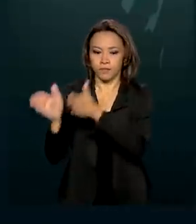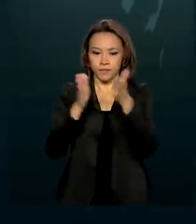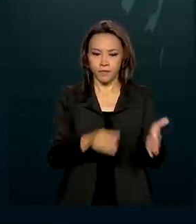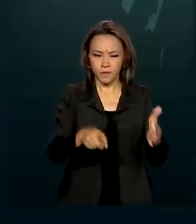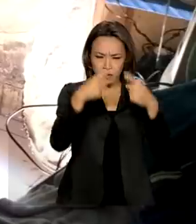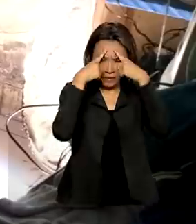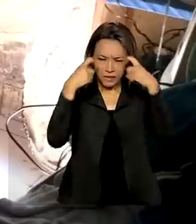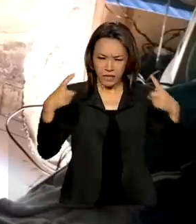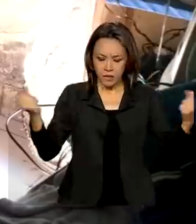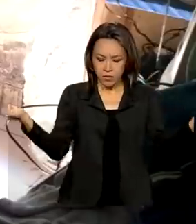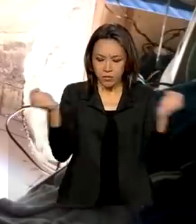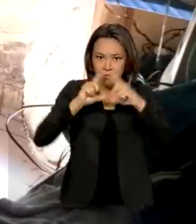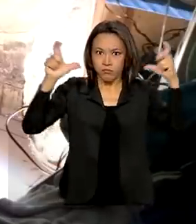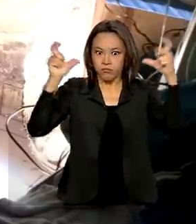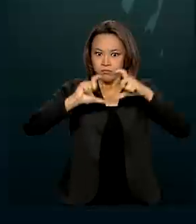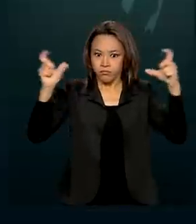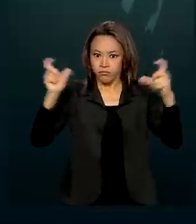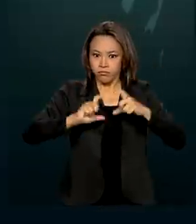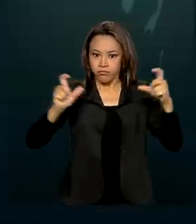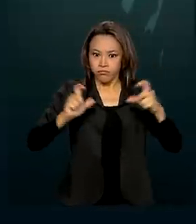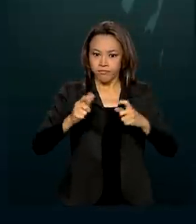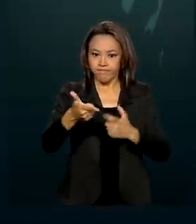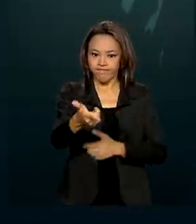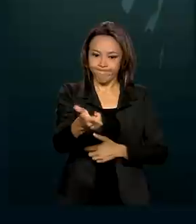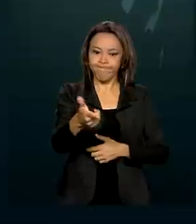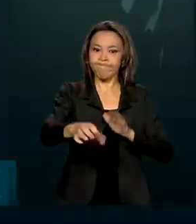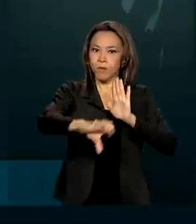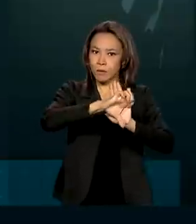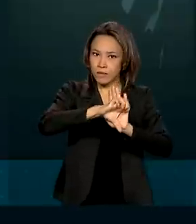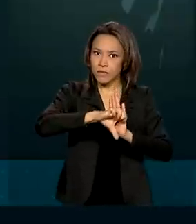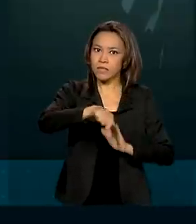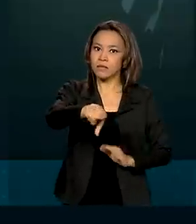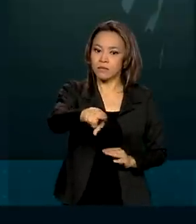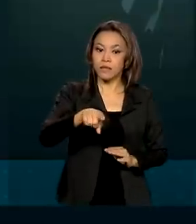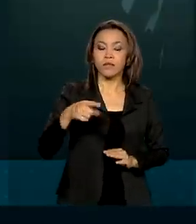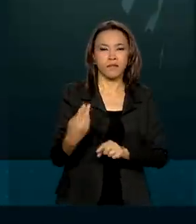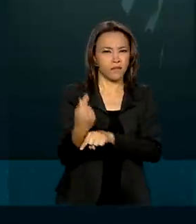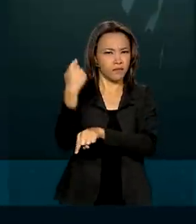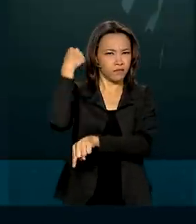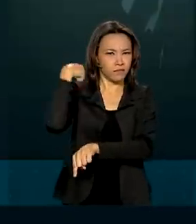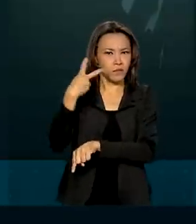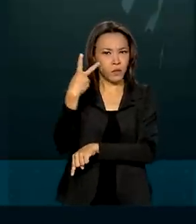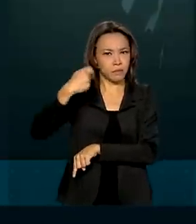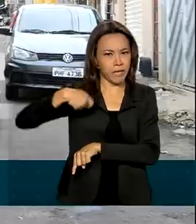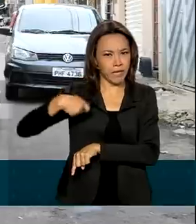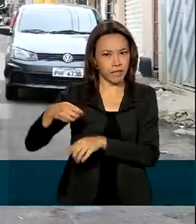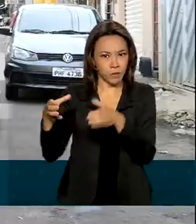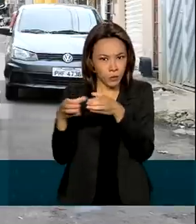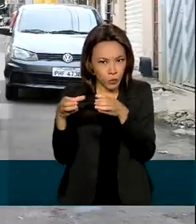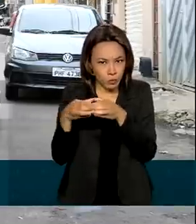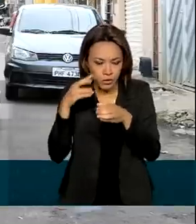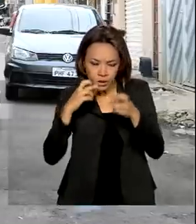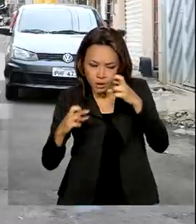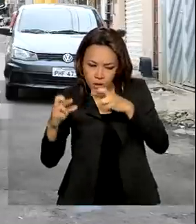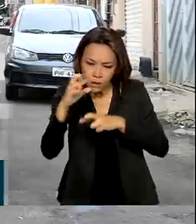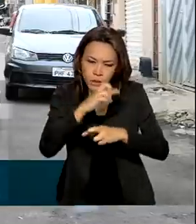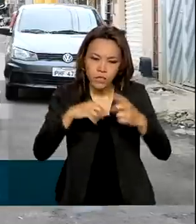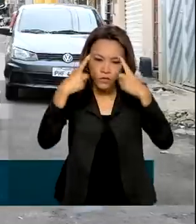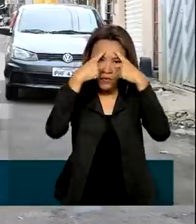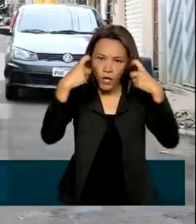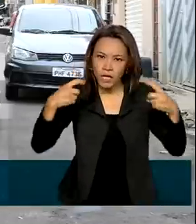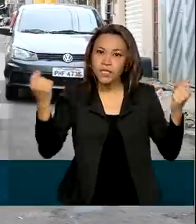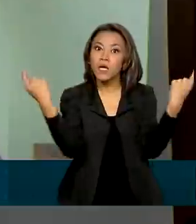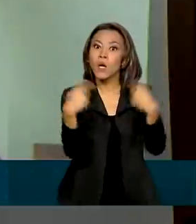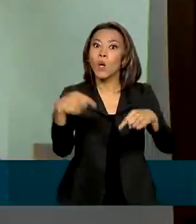que choca pela condição vulnerável da vítima. Há dois meses, a Operação Vetos investiga denúncias de violência